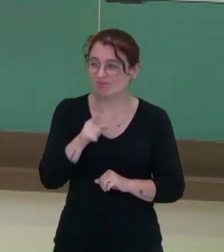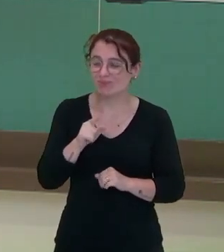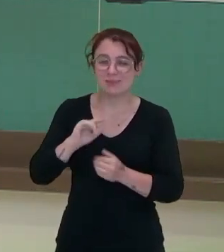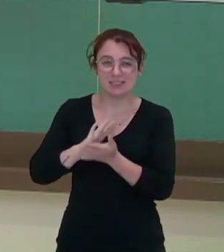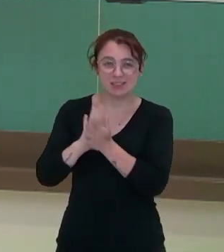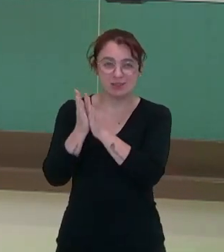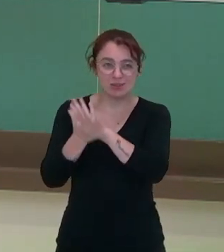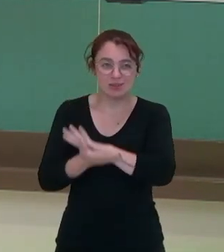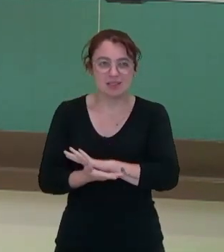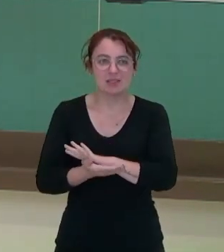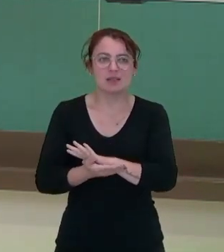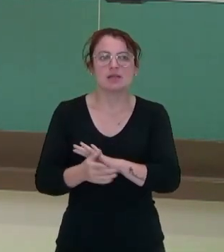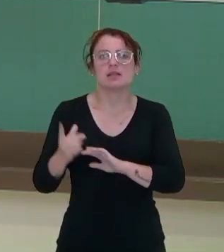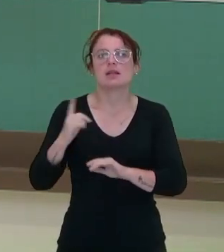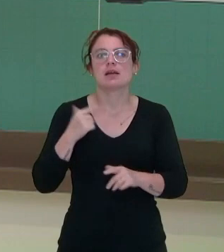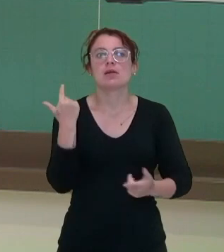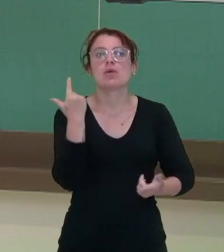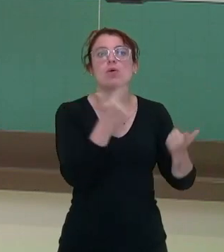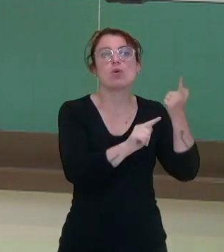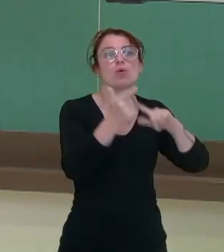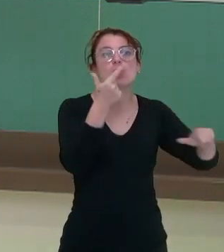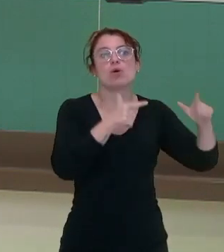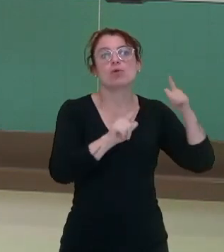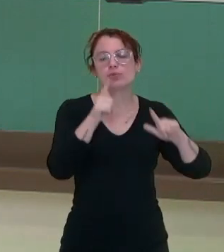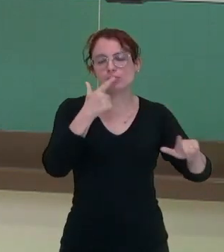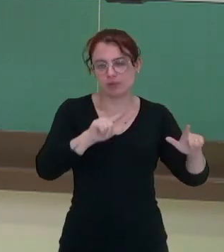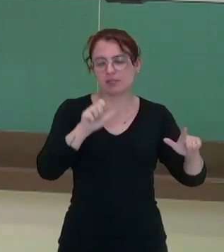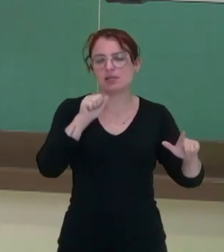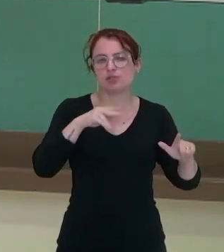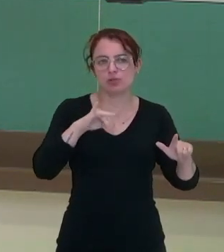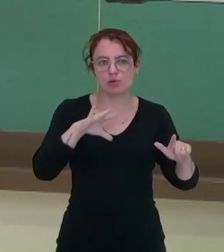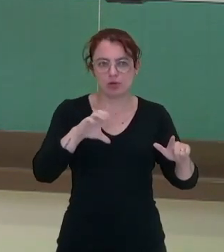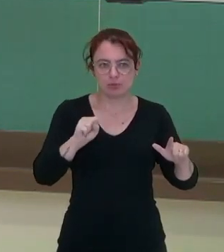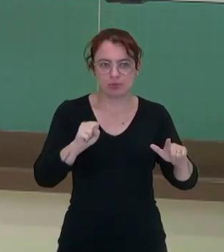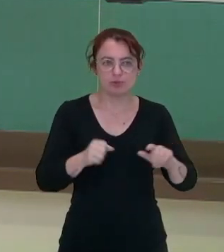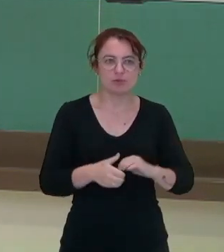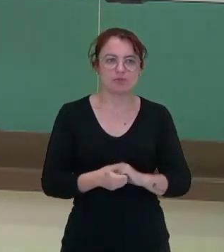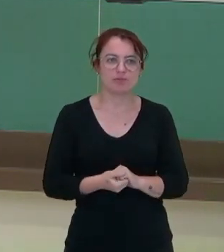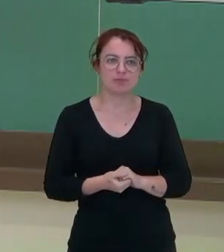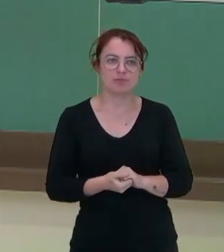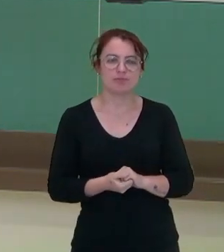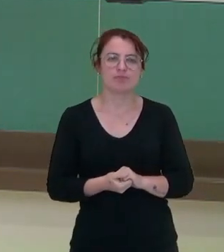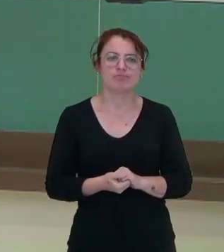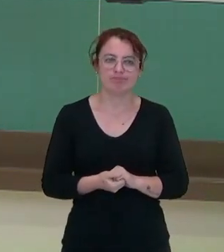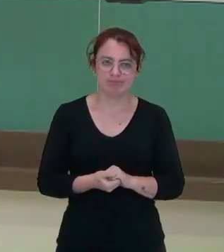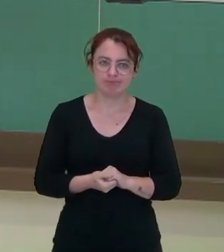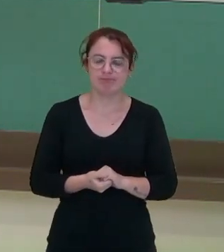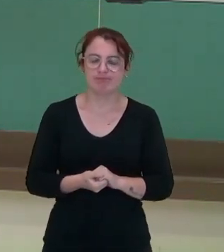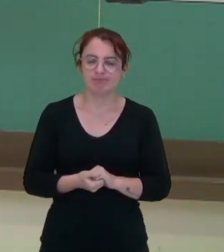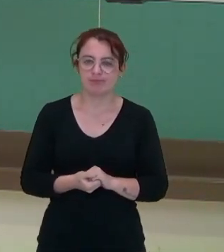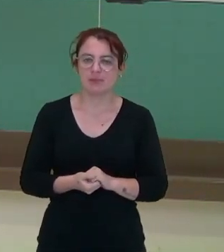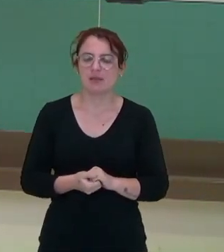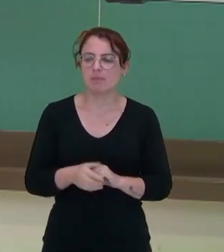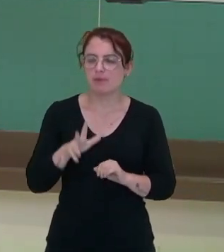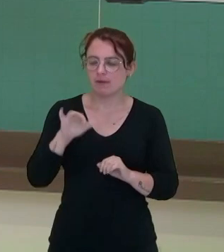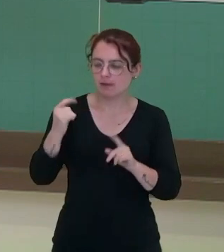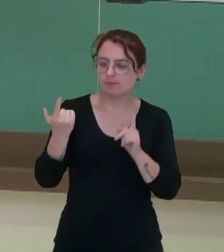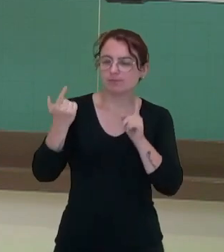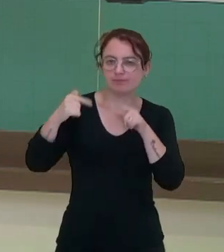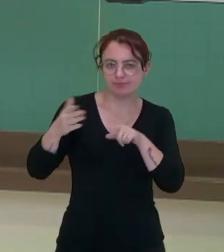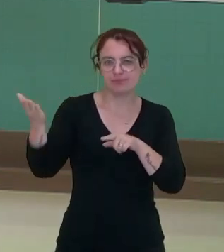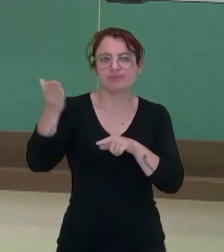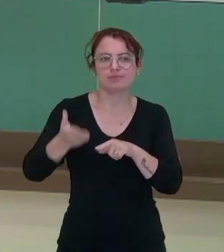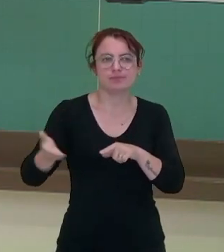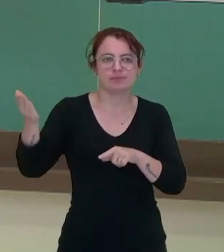ocorre a ativação de outros tipos de glóbulos brancos, como os que produzem anticorpos para uma resposta imune mais